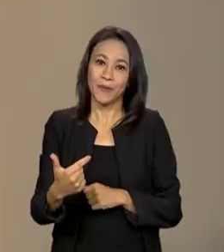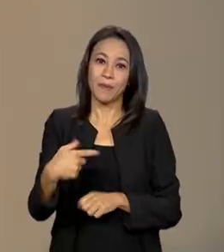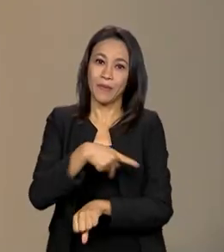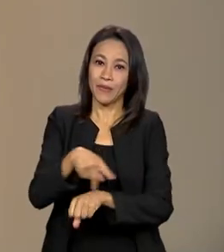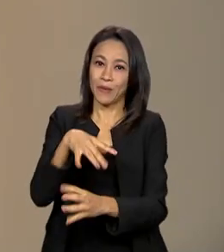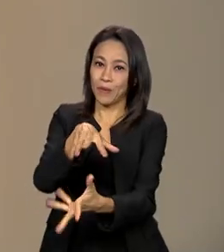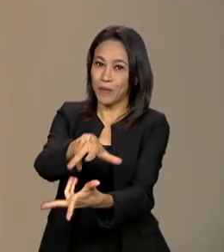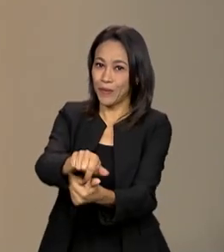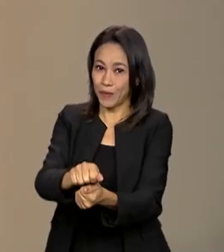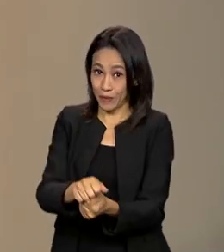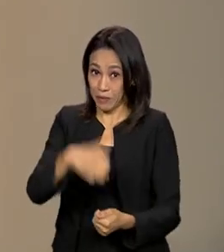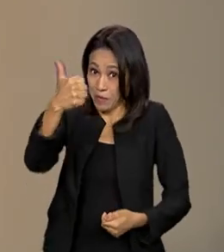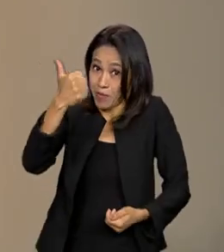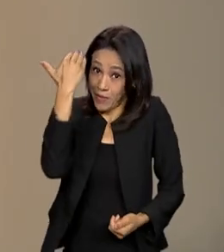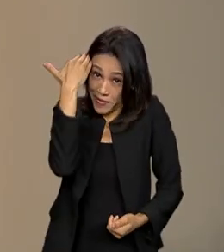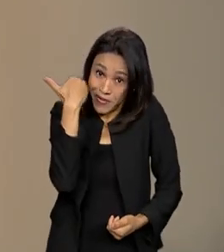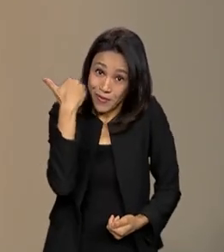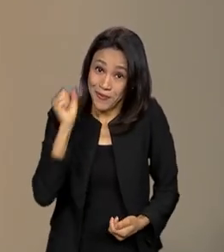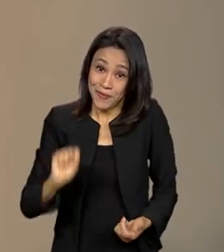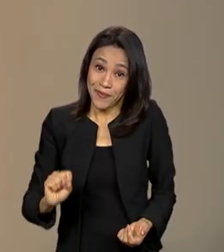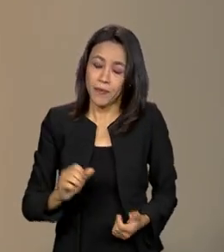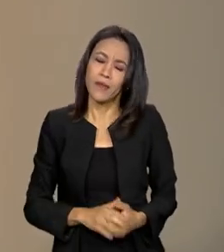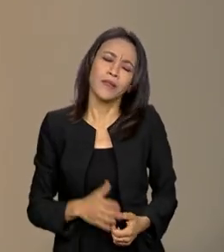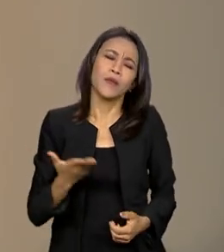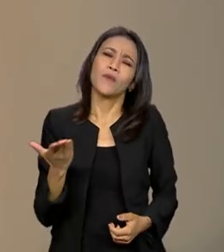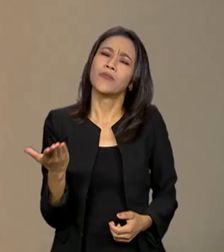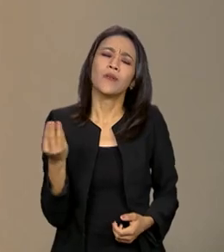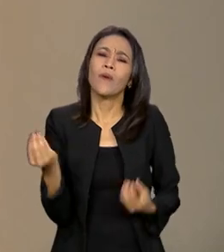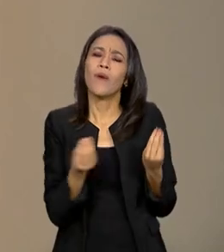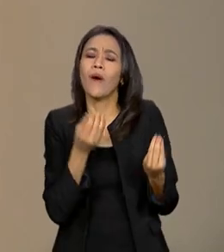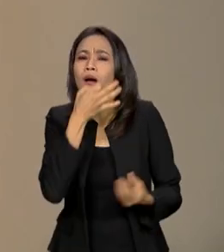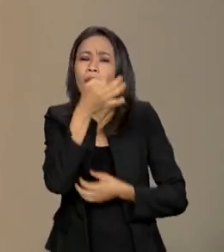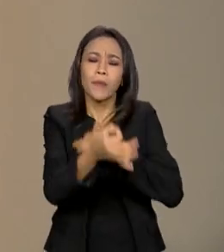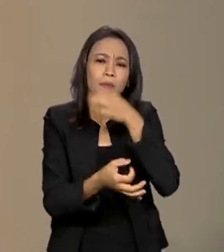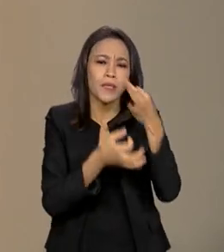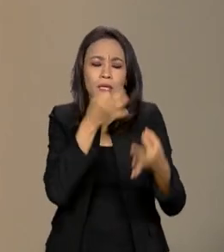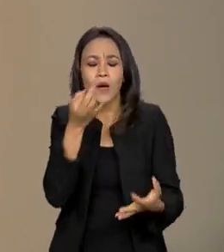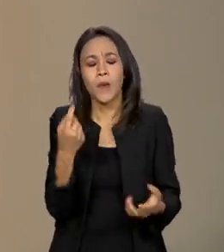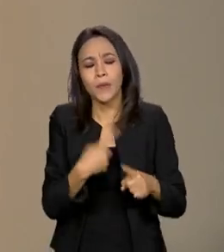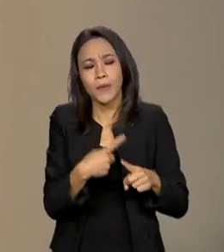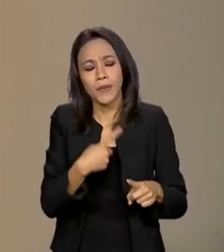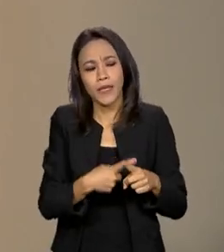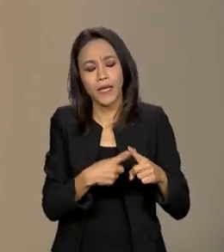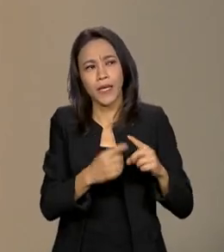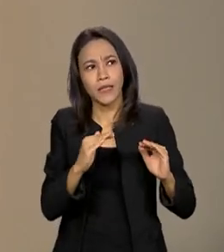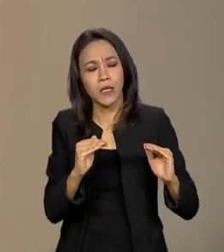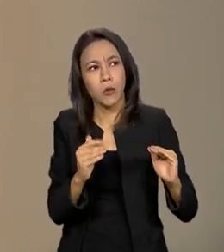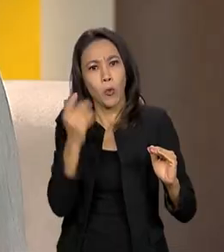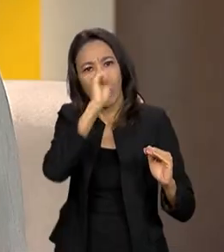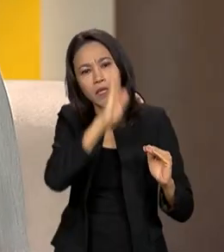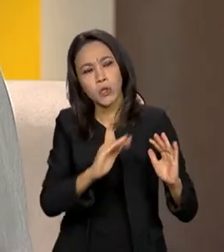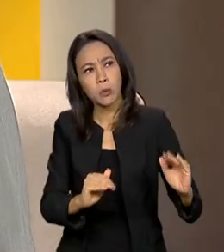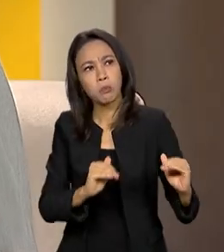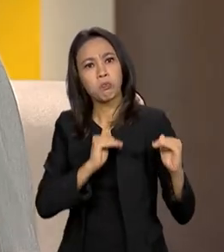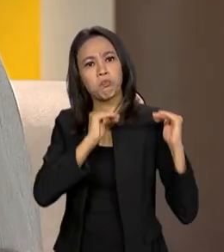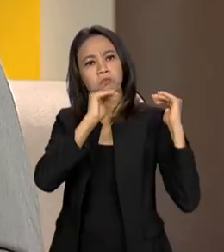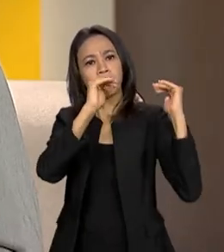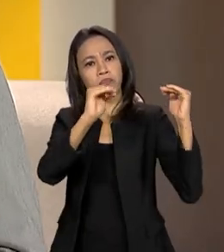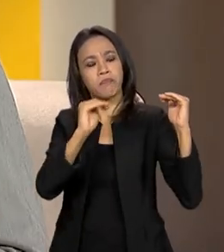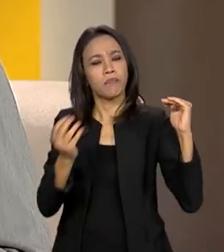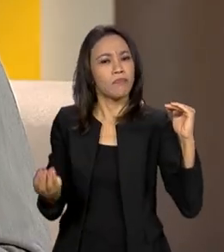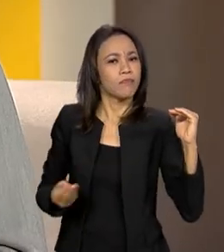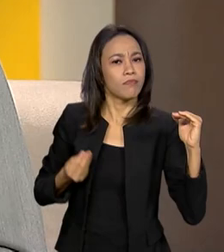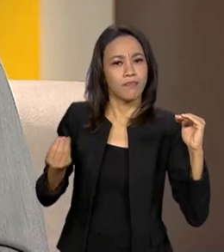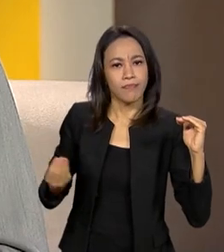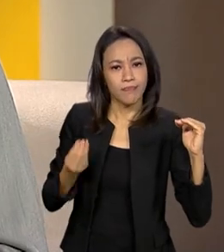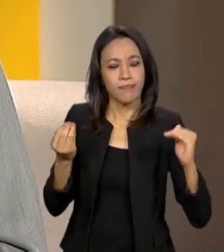Como que o senhor vê essa ascensão? Ao que o senhor atribui essa ascensão? Essa ascensão se dá